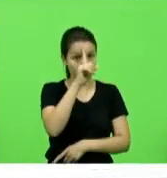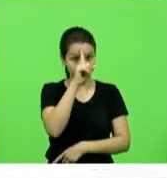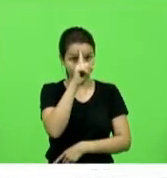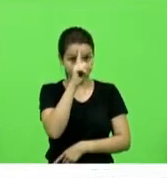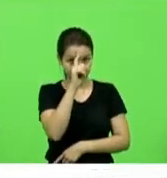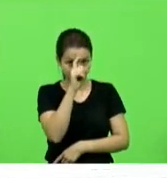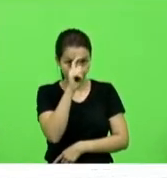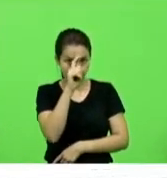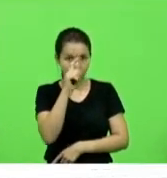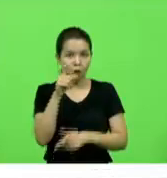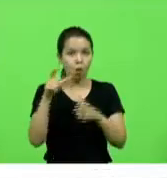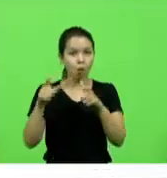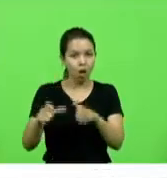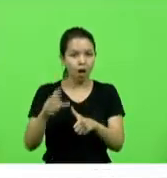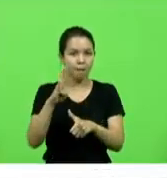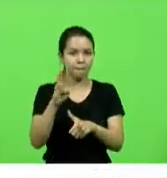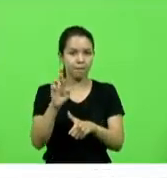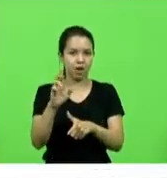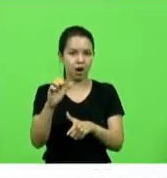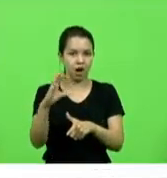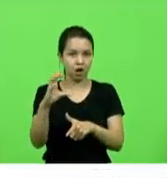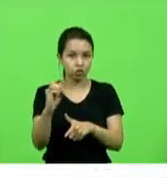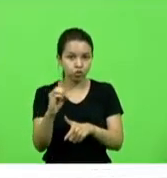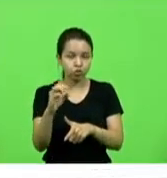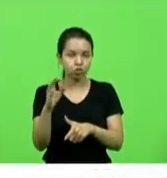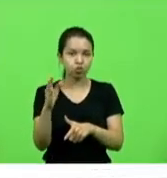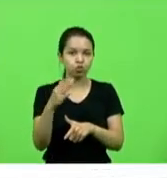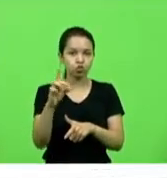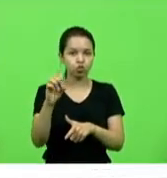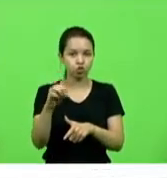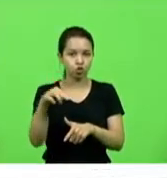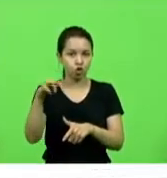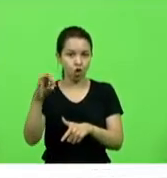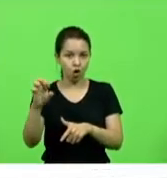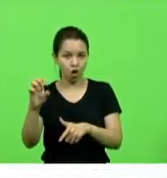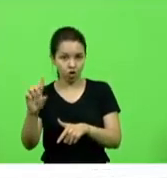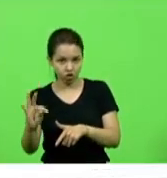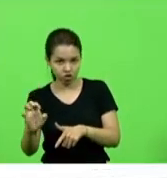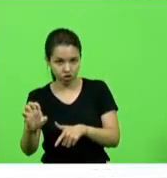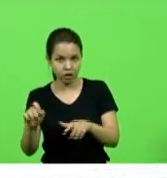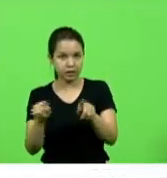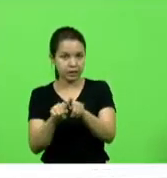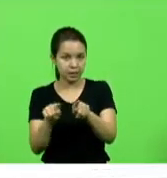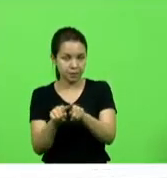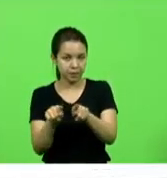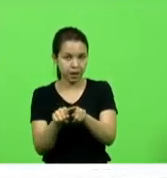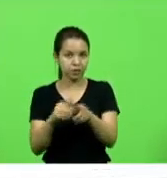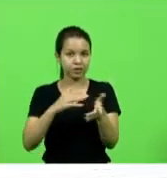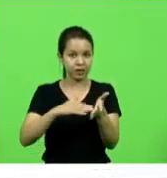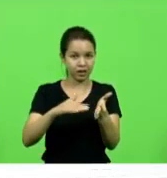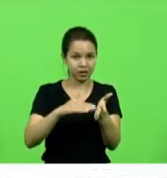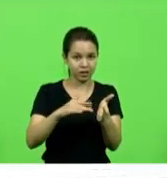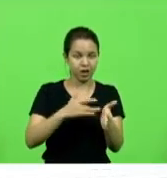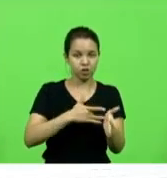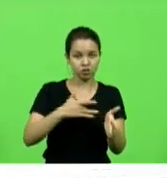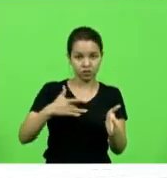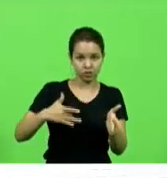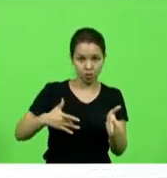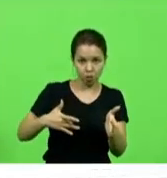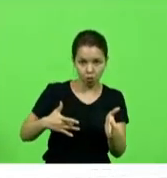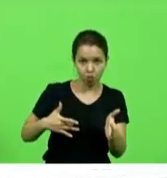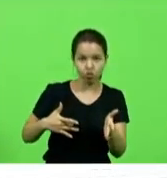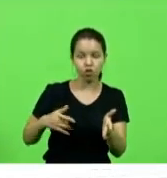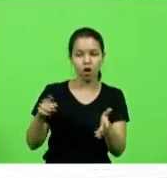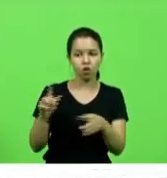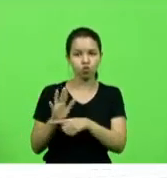com a ação também do seu secretário ou nosso secretário de saúde André Mota contemplou o